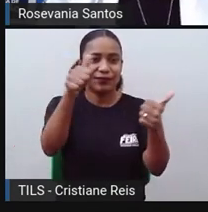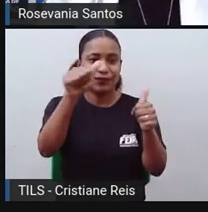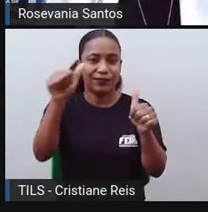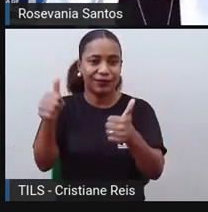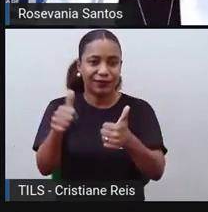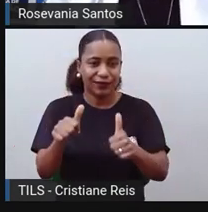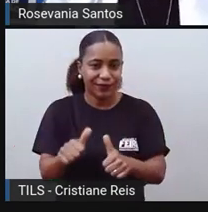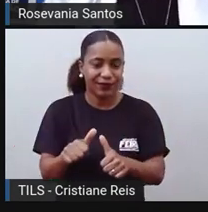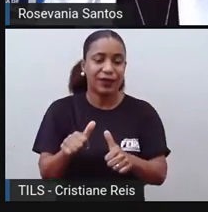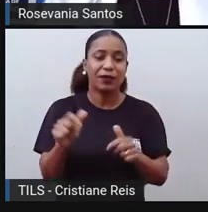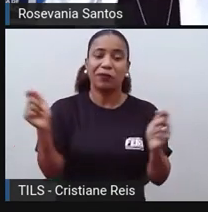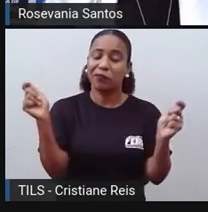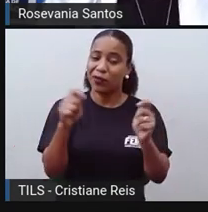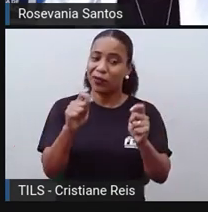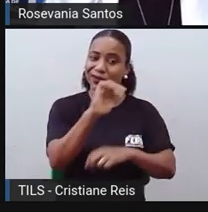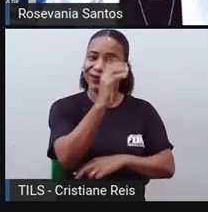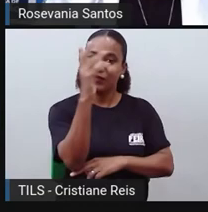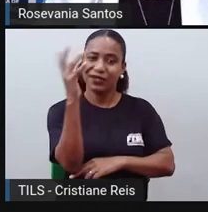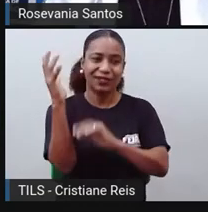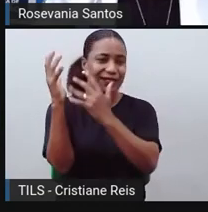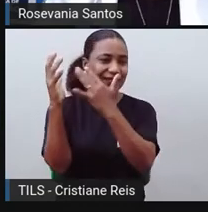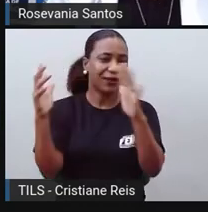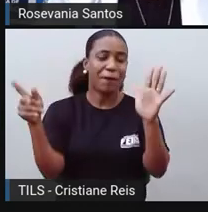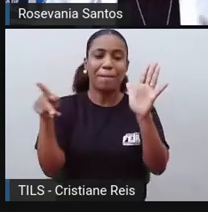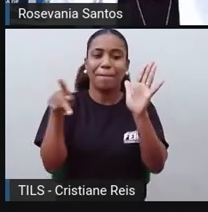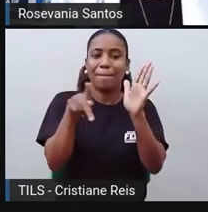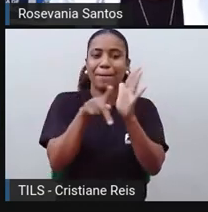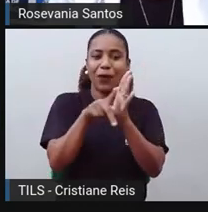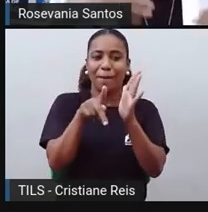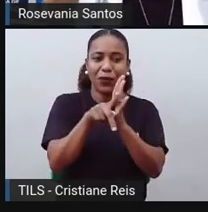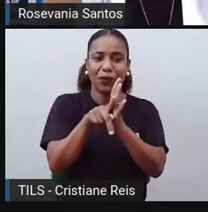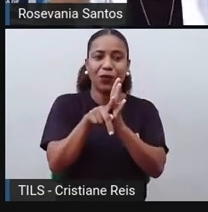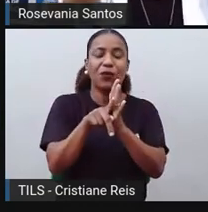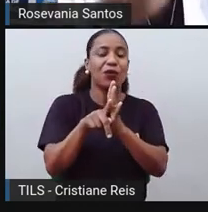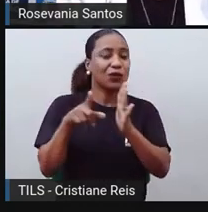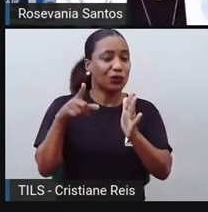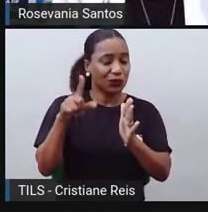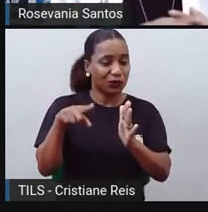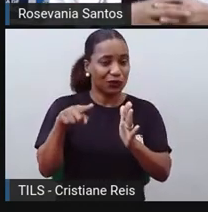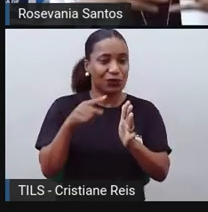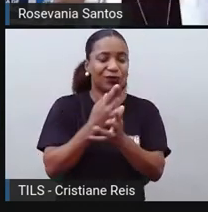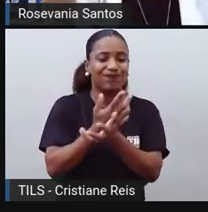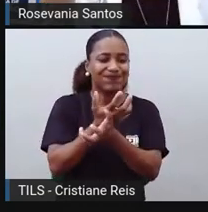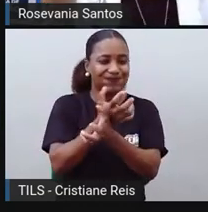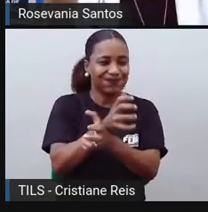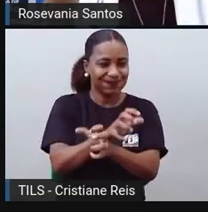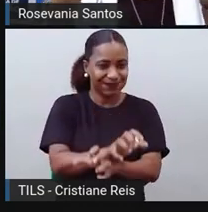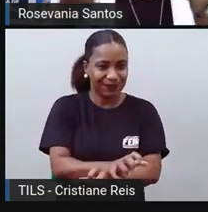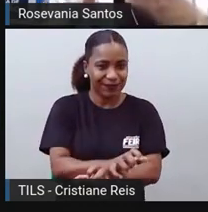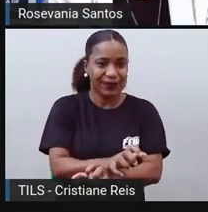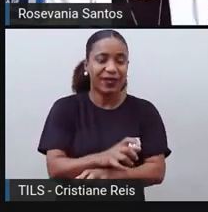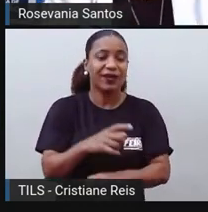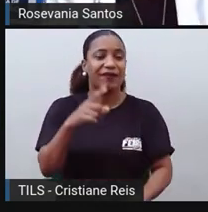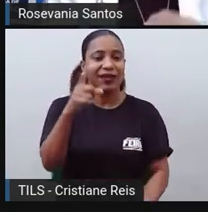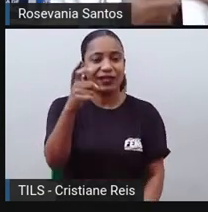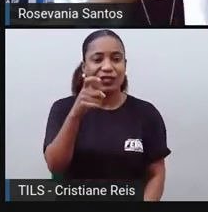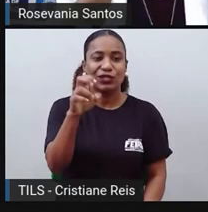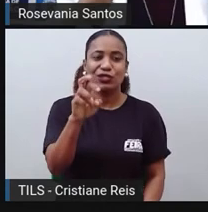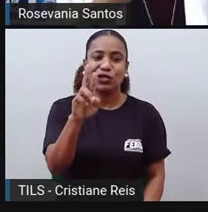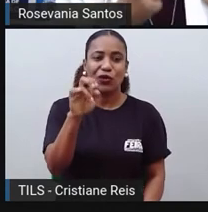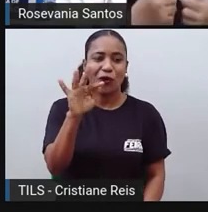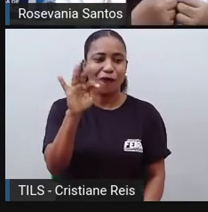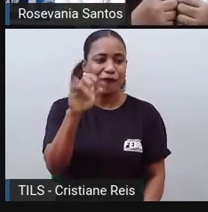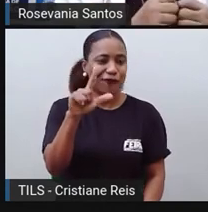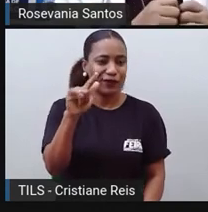vegetação de deserto. Então, o que é que eu estou querendo dizer? que é xerófila, é adaptada a pouca água,